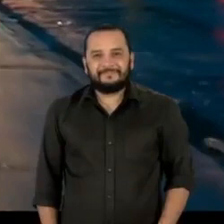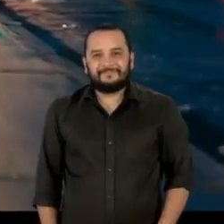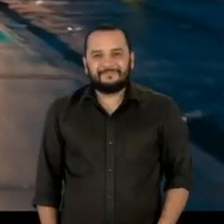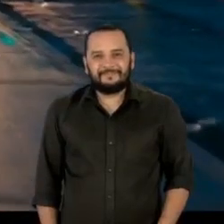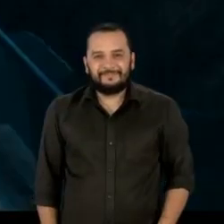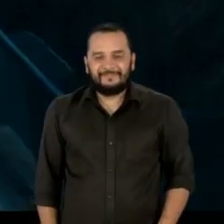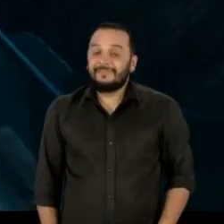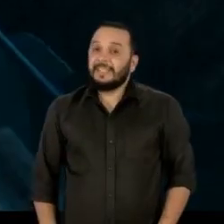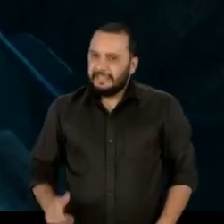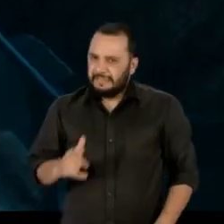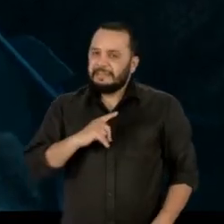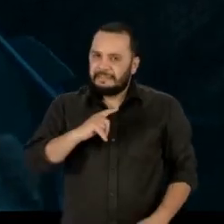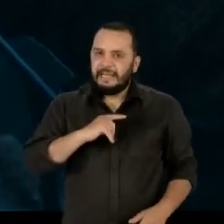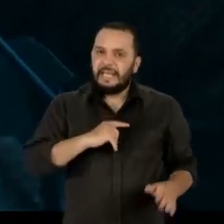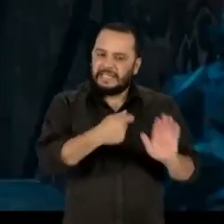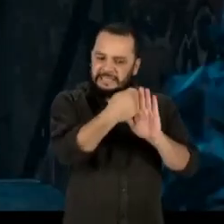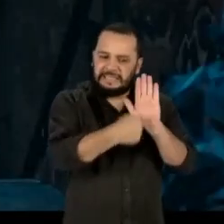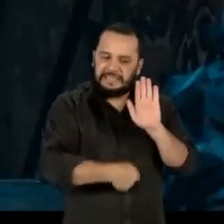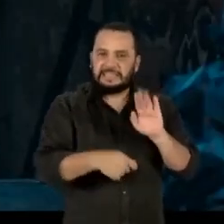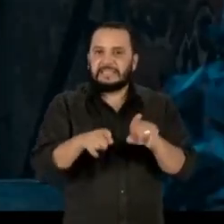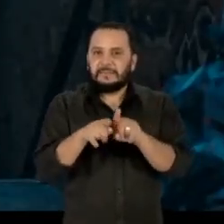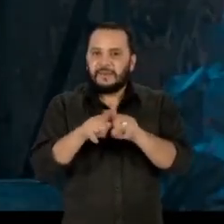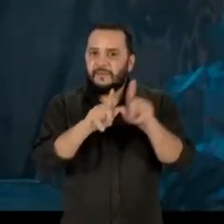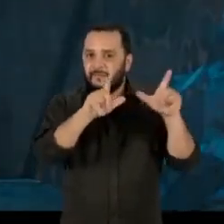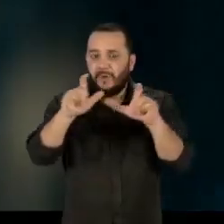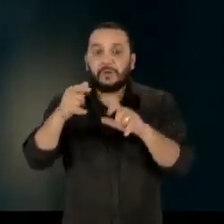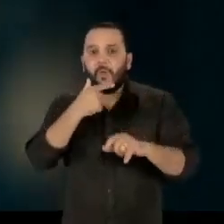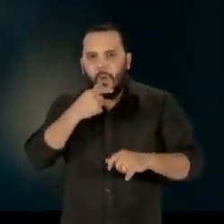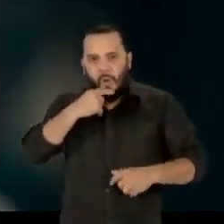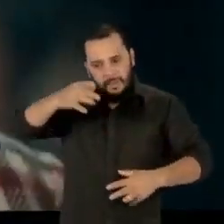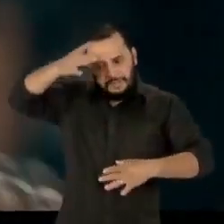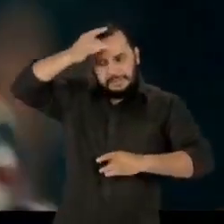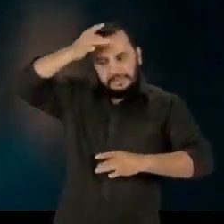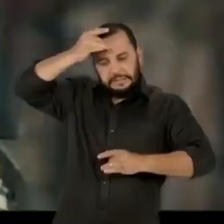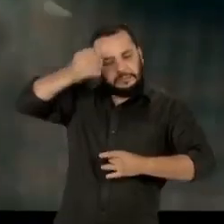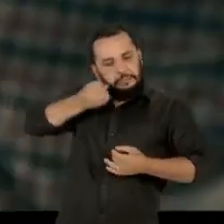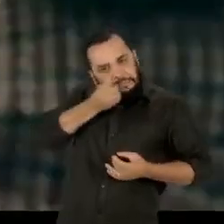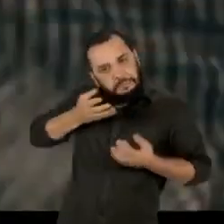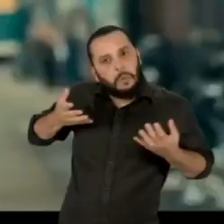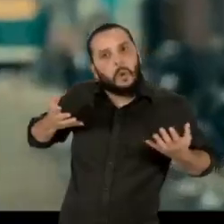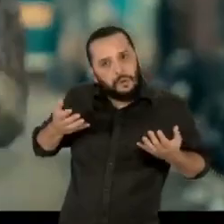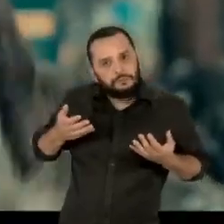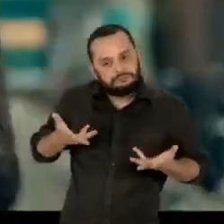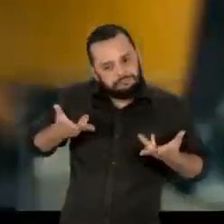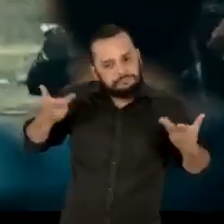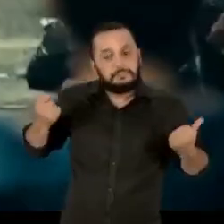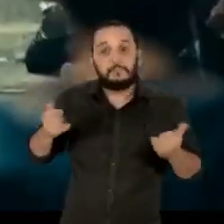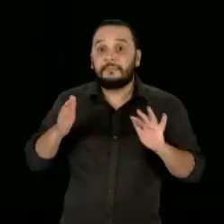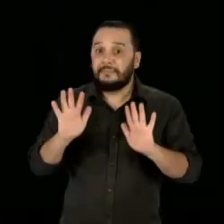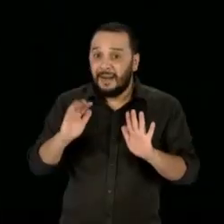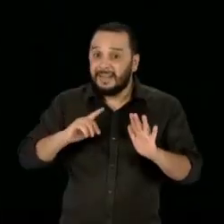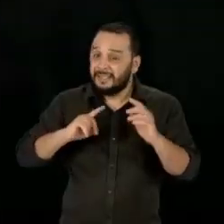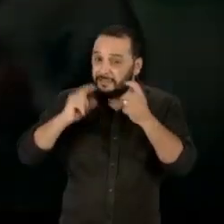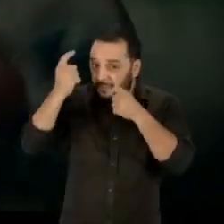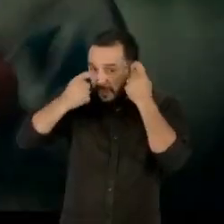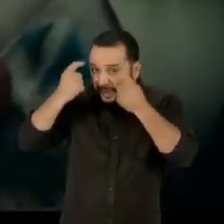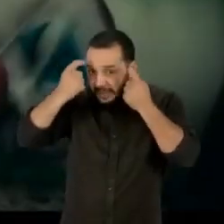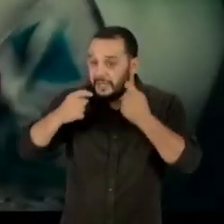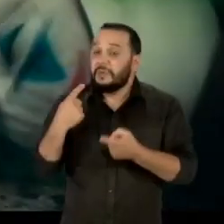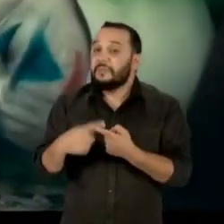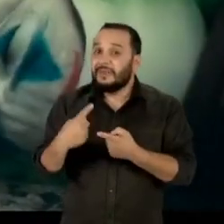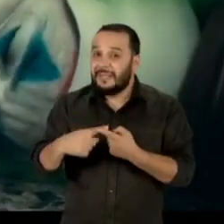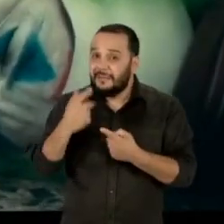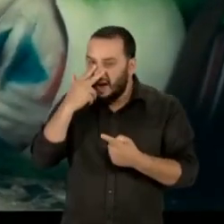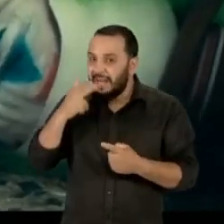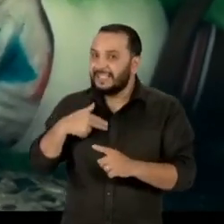Além do roteiro e da fotografia, o destaque é a interpretação de Phoenix. Mas o filme também desperta preocupação por justificar,